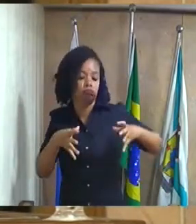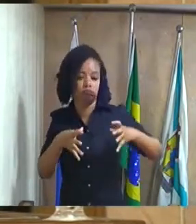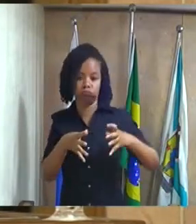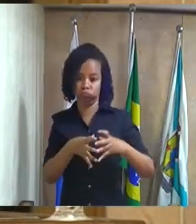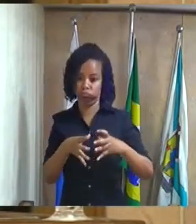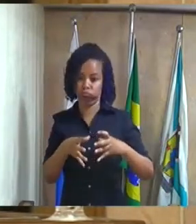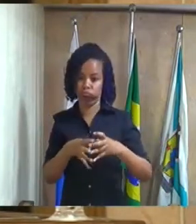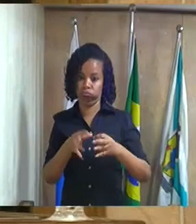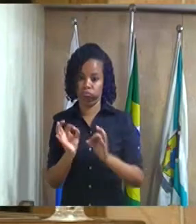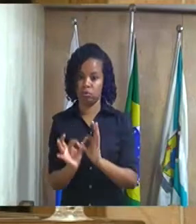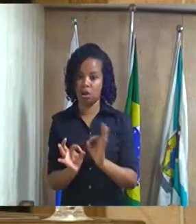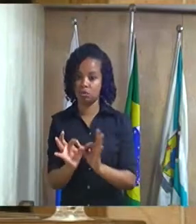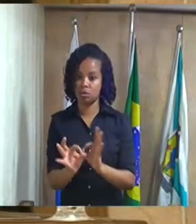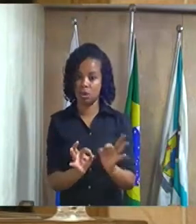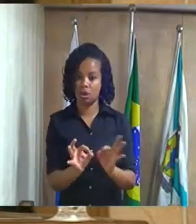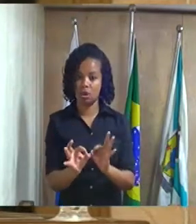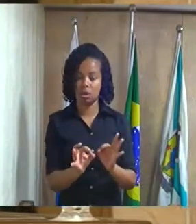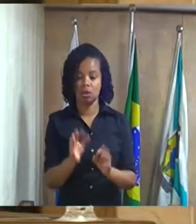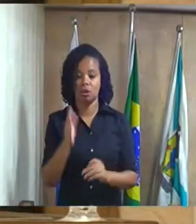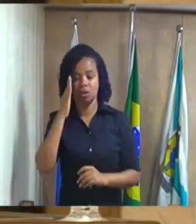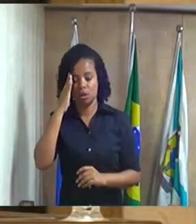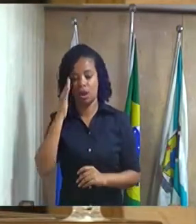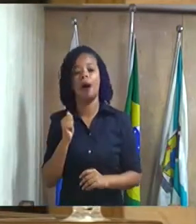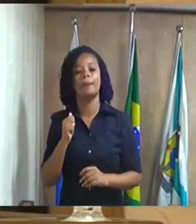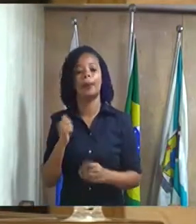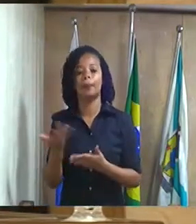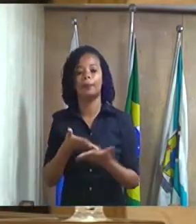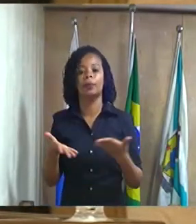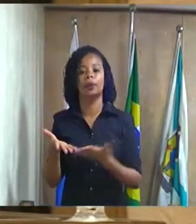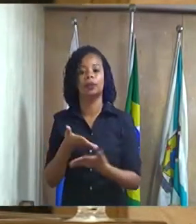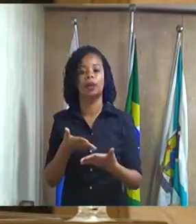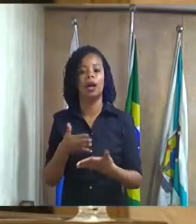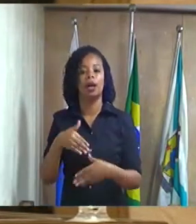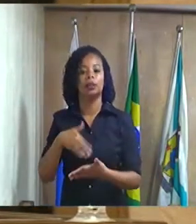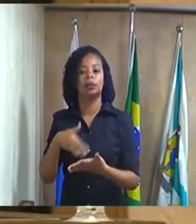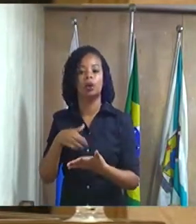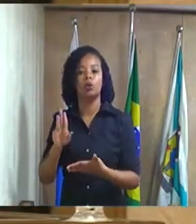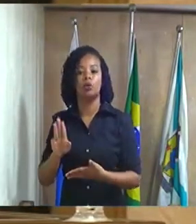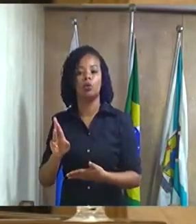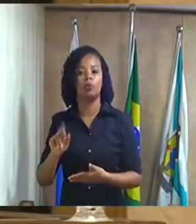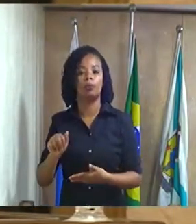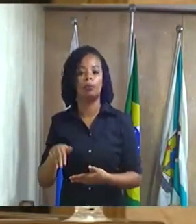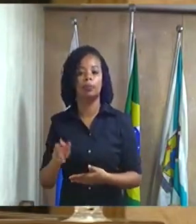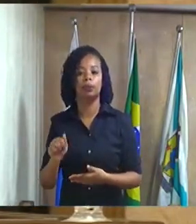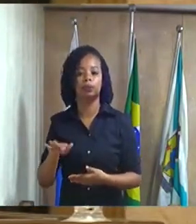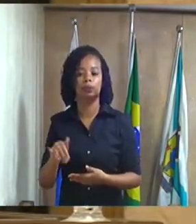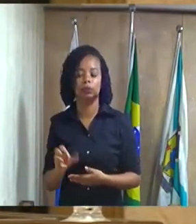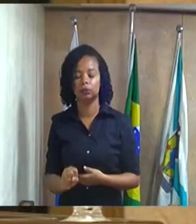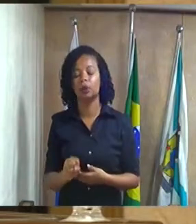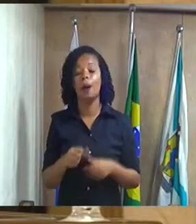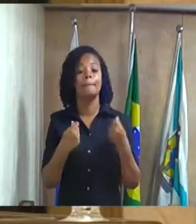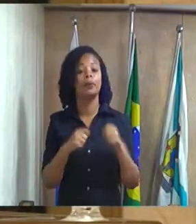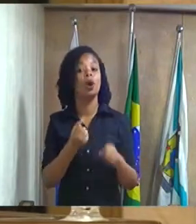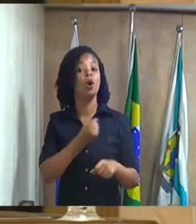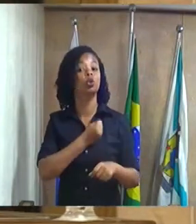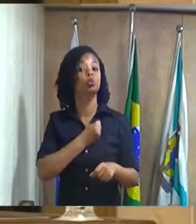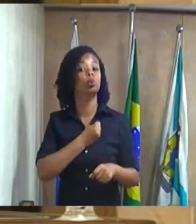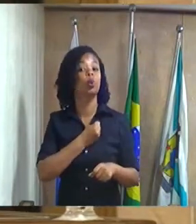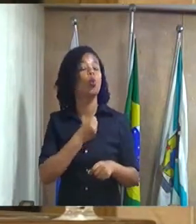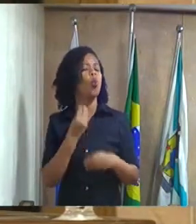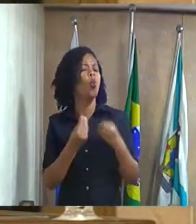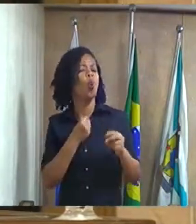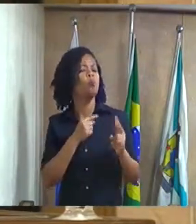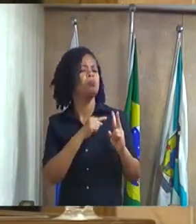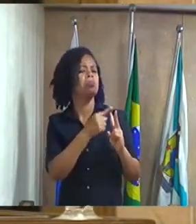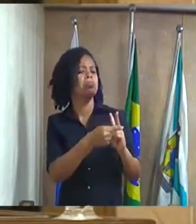como é que ela fez só se tiver participação da Secretaria de Urbanismo como vossa excelência colocou tem que ter um número como é que duas pessoas